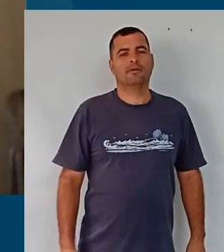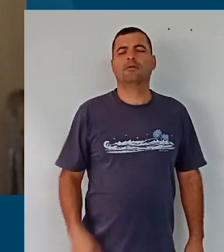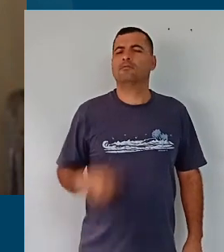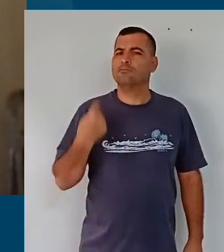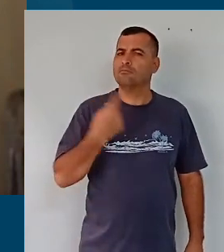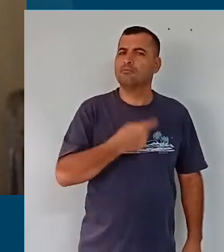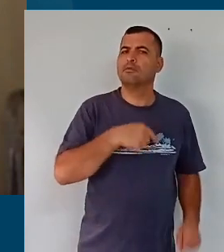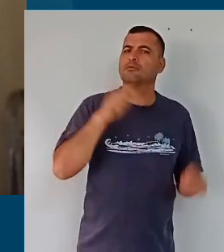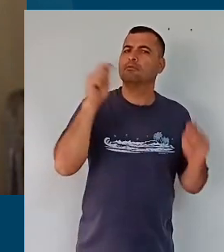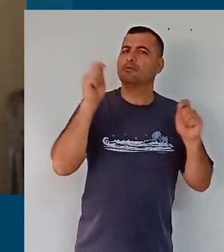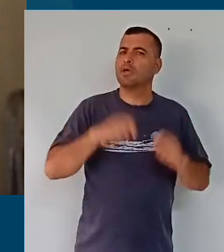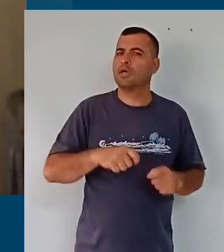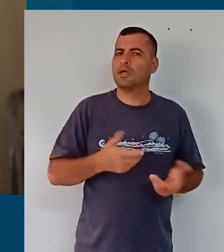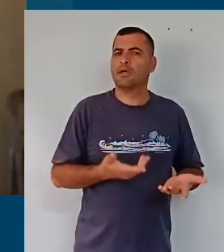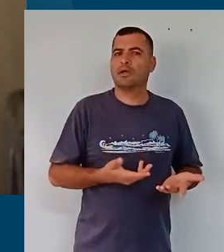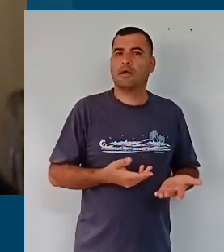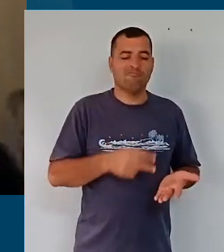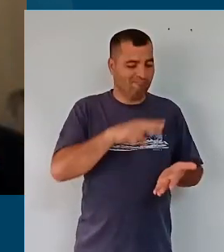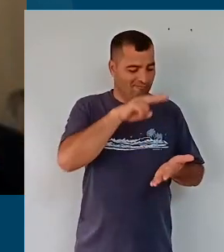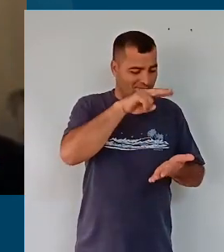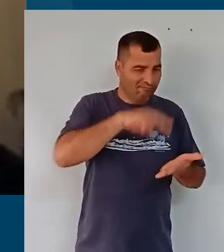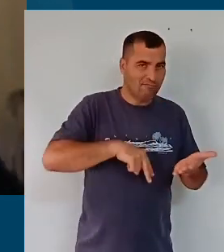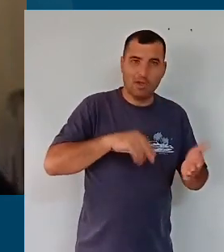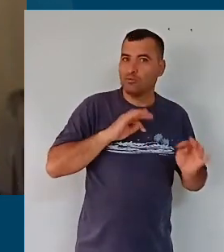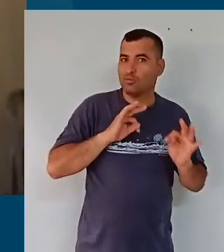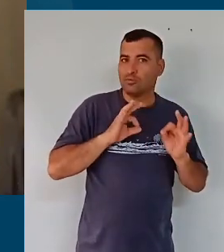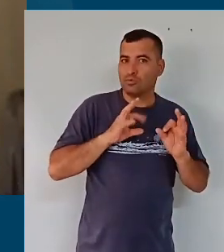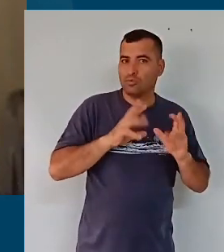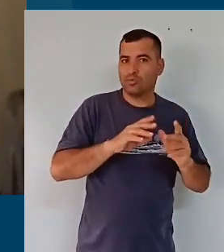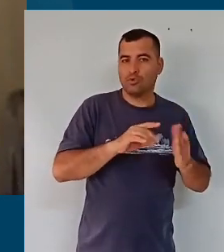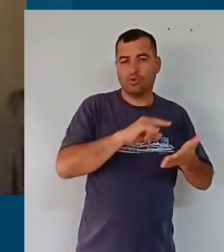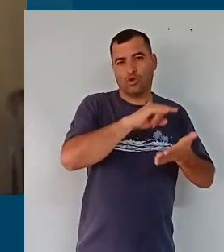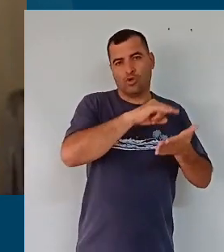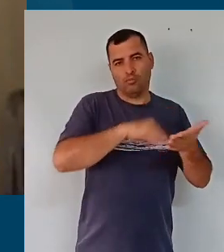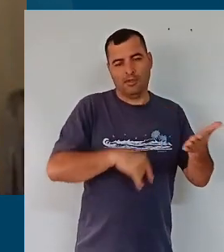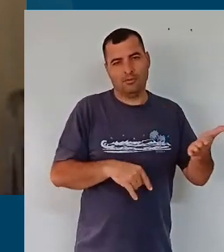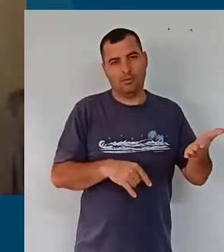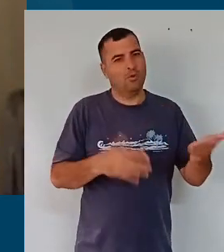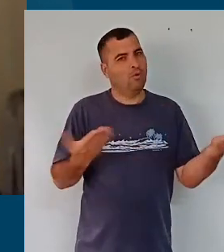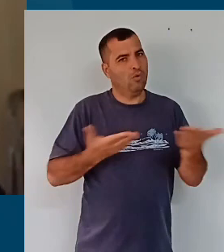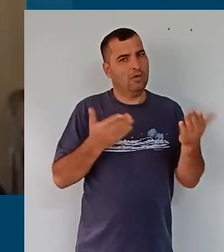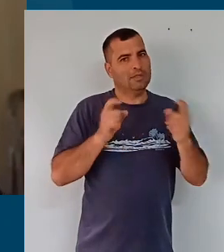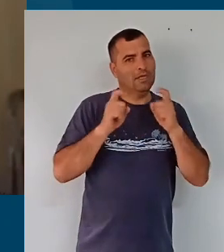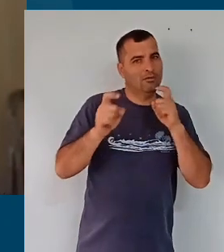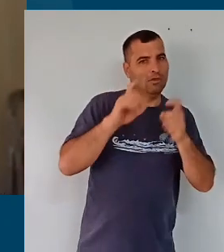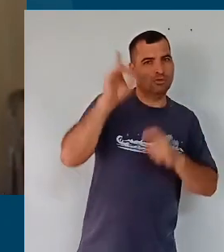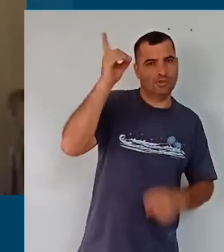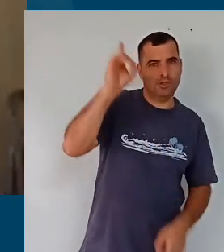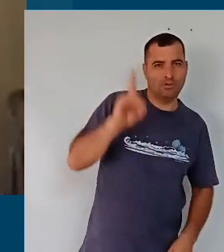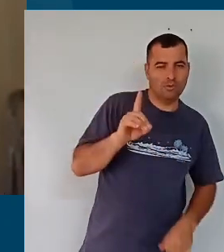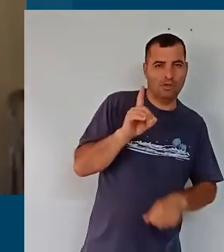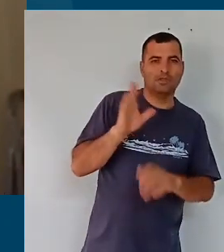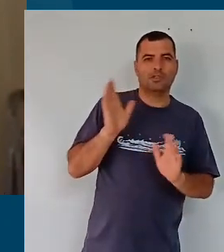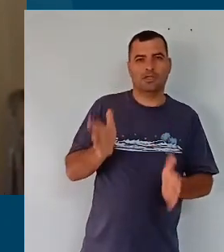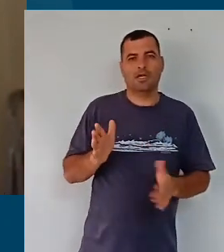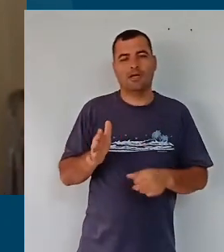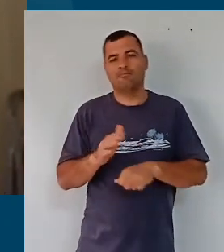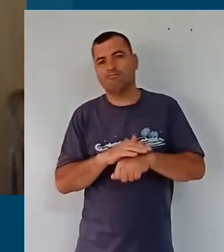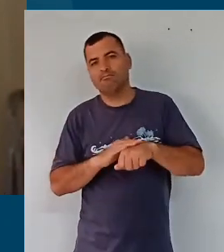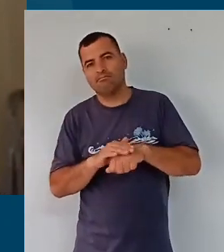possibilitar a leitura na íntegra desse documento. Hoje tivemos uma reunião de diretores do qual nós